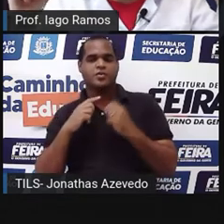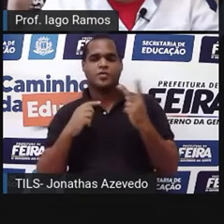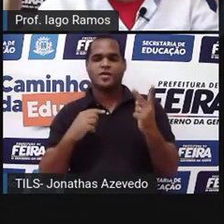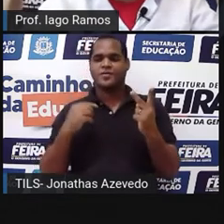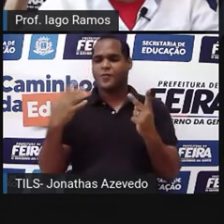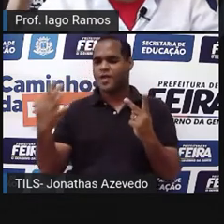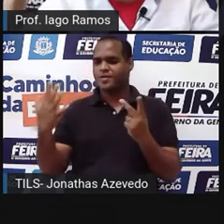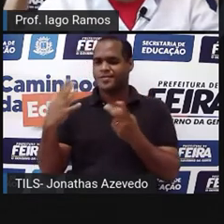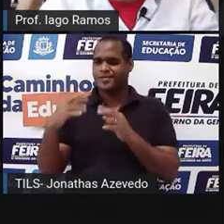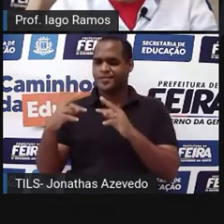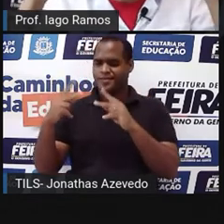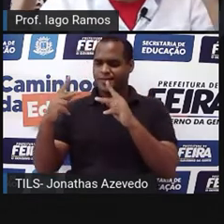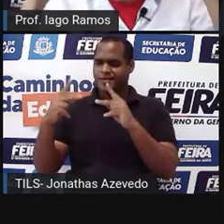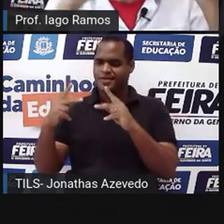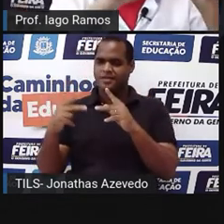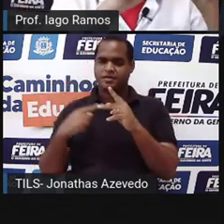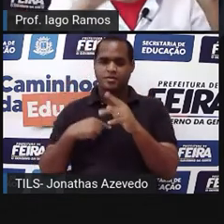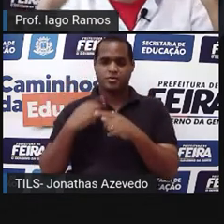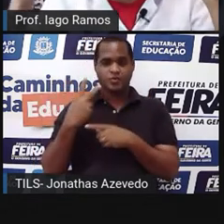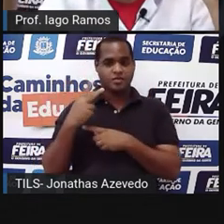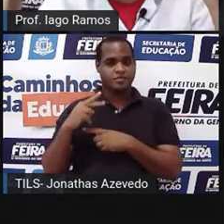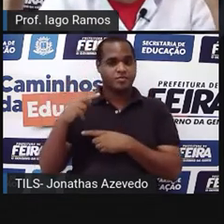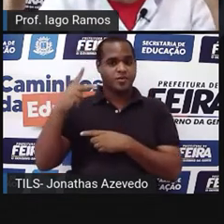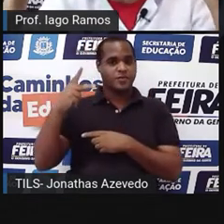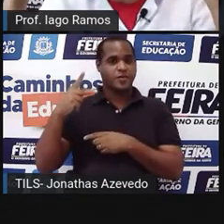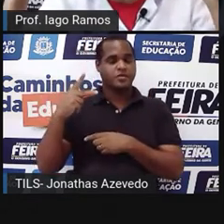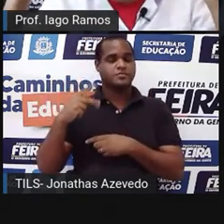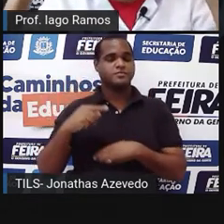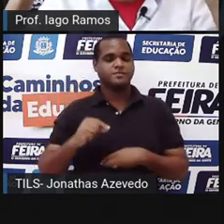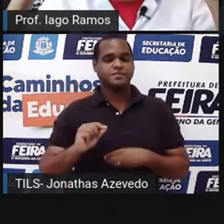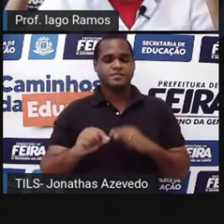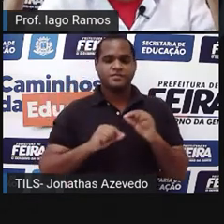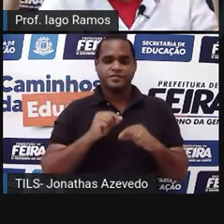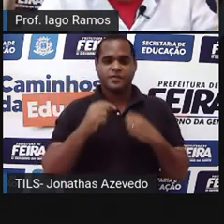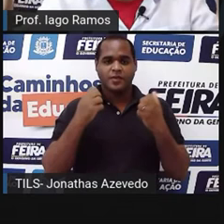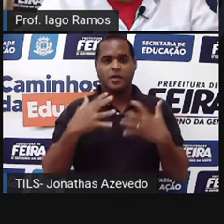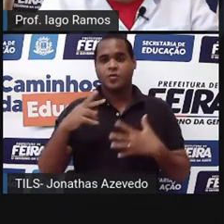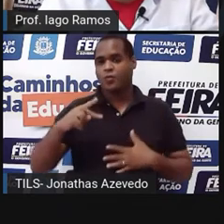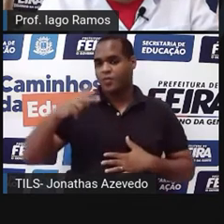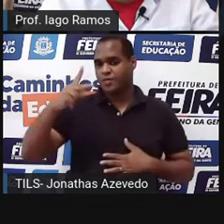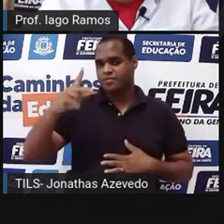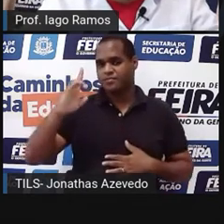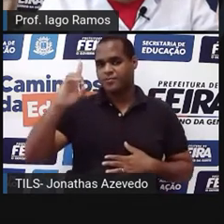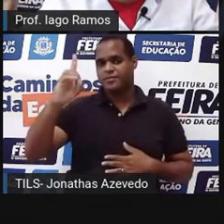4, aumentou, mas aumentou de 2 para 4. Esse aumento é como? É o dobro.